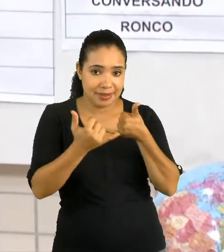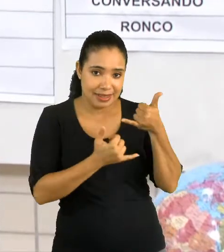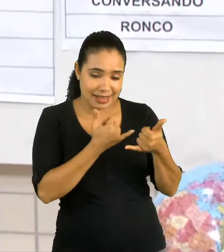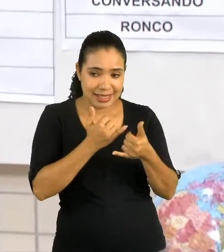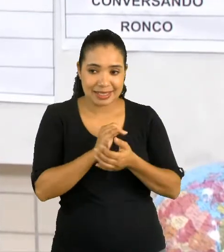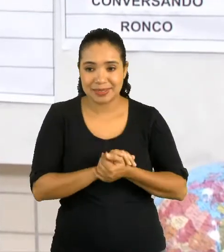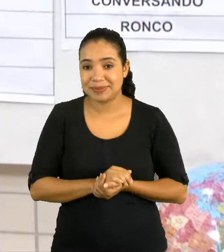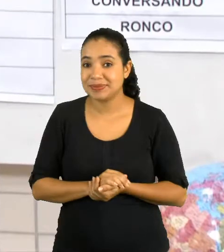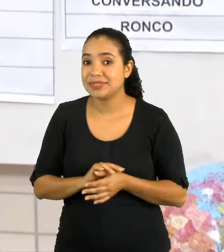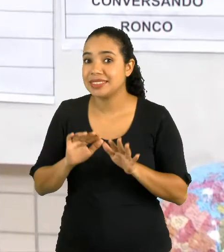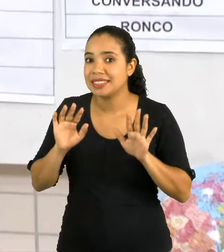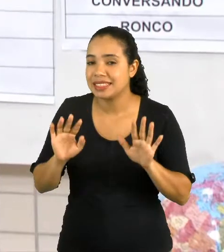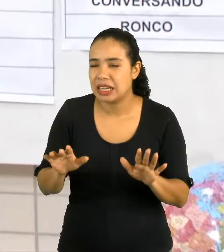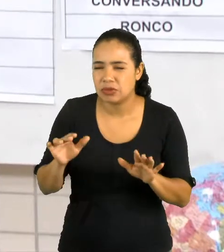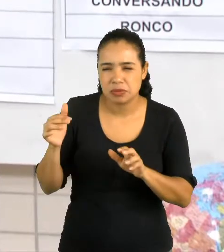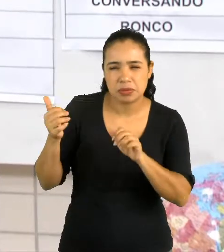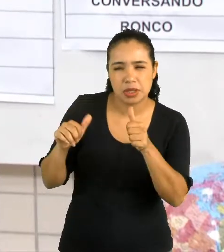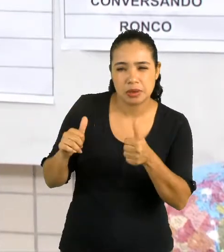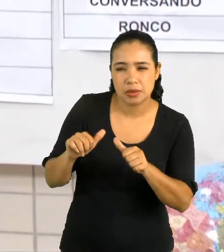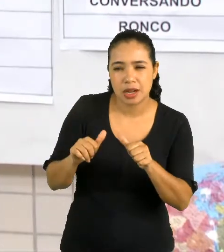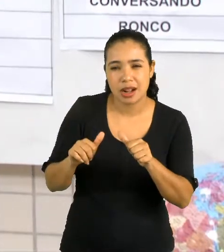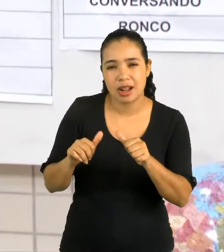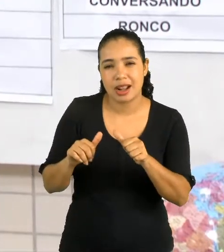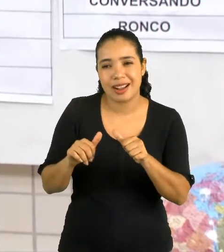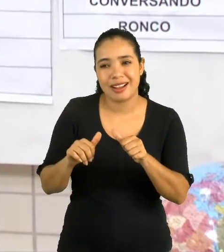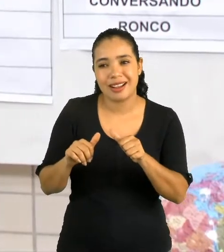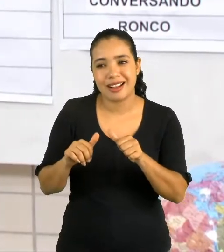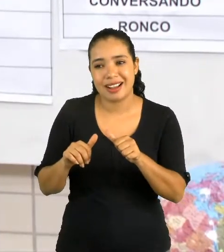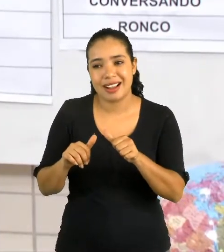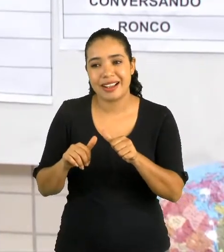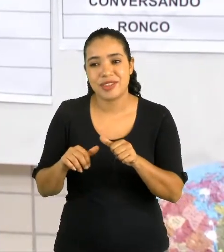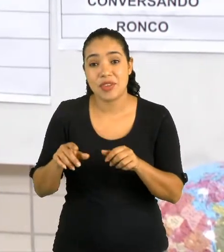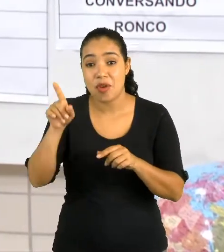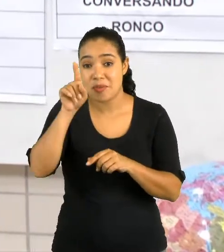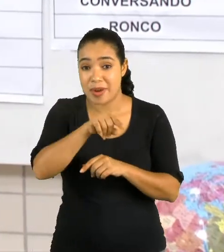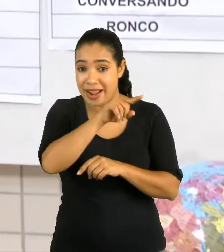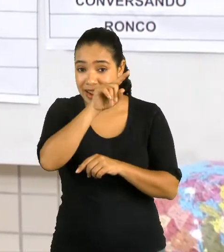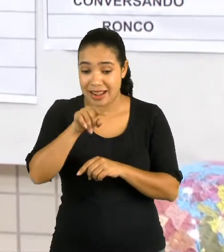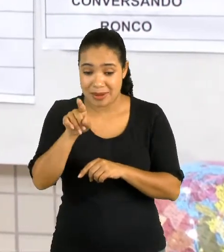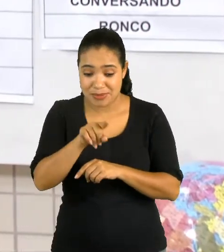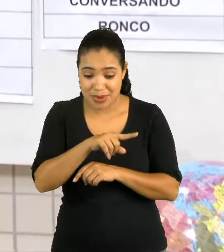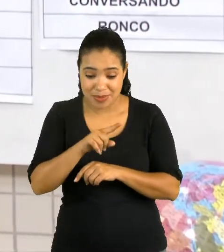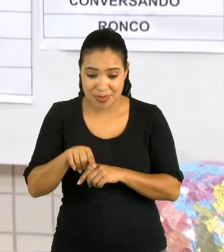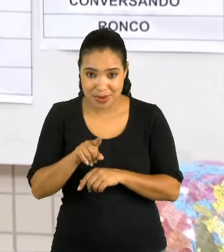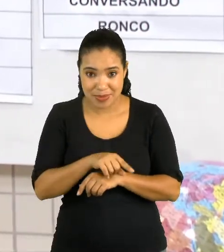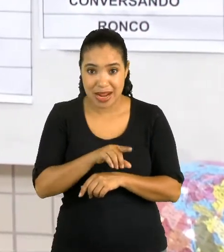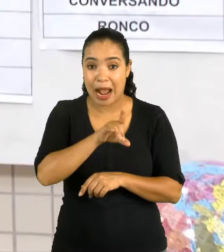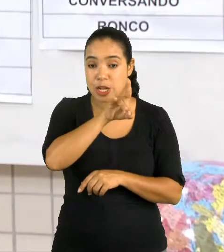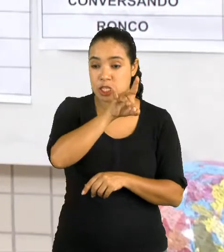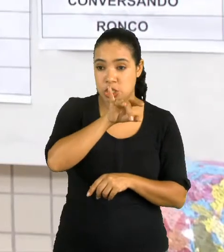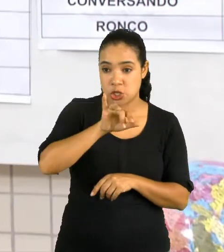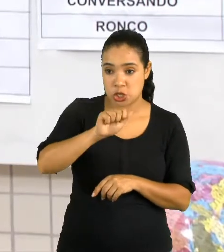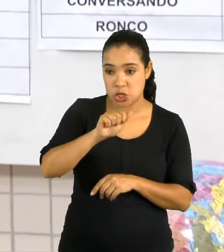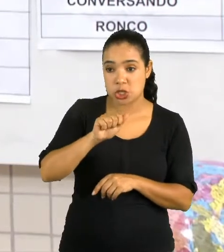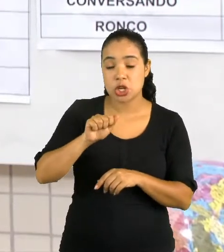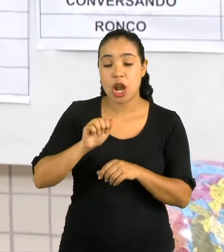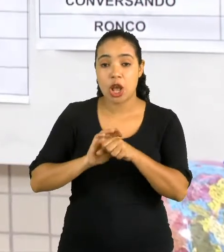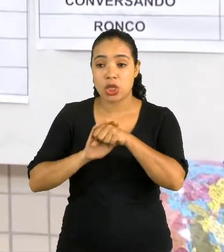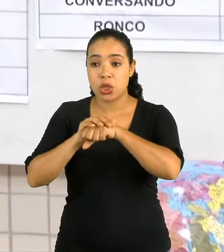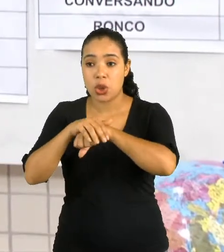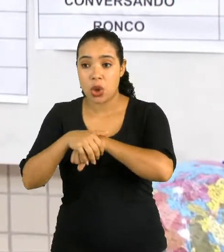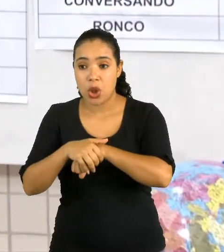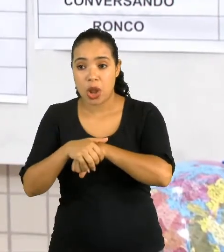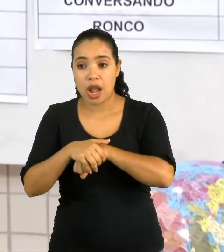E aí nós vamos analisar colocando, vou marcar com o pincel, dia, noite